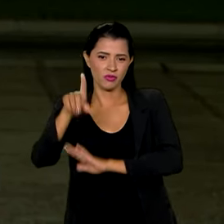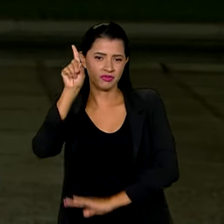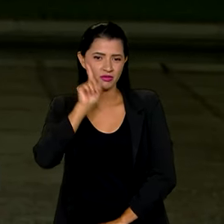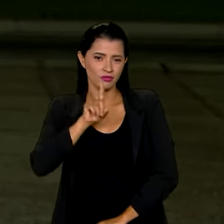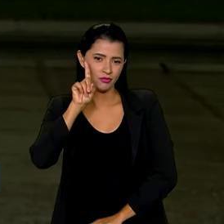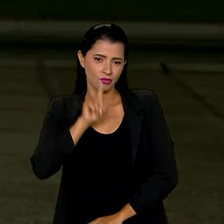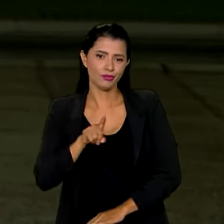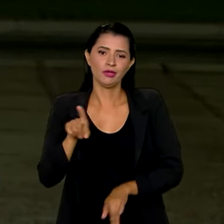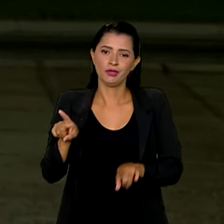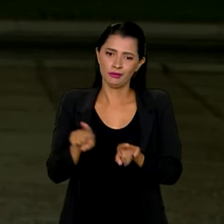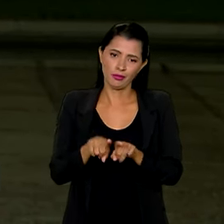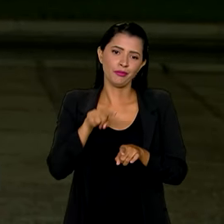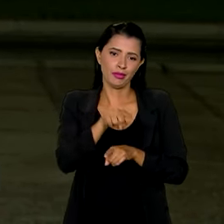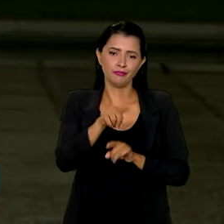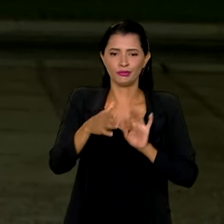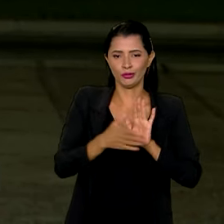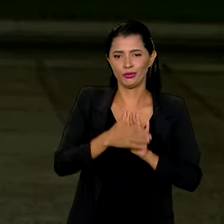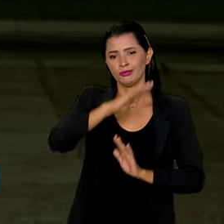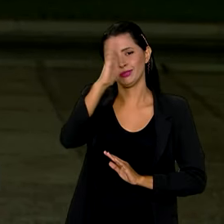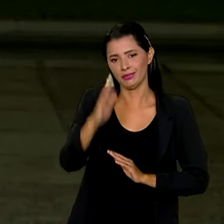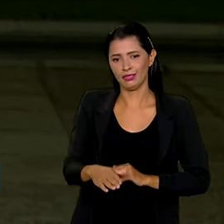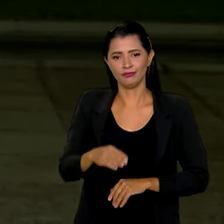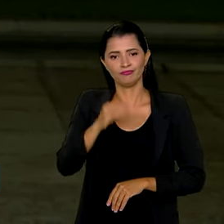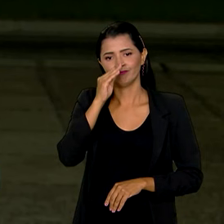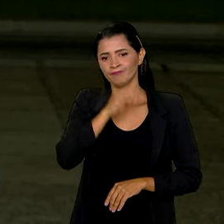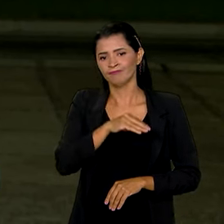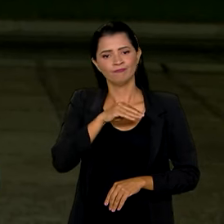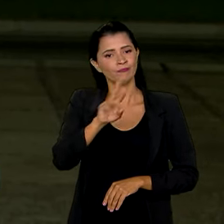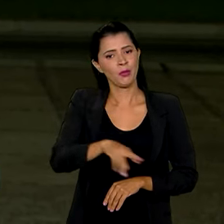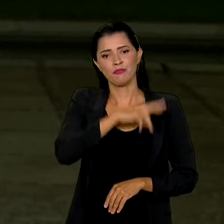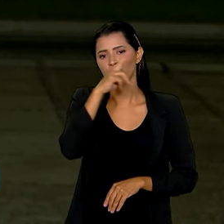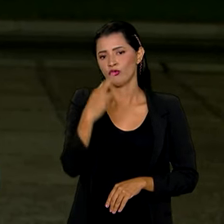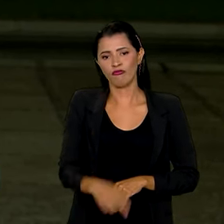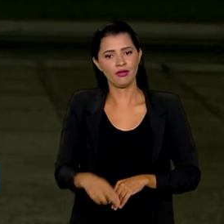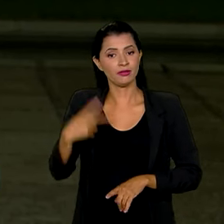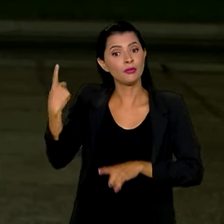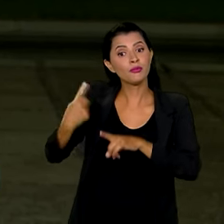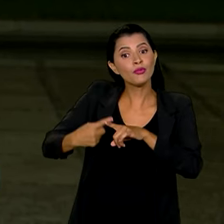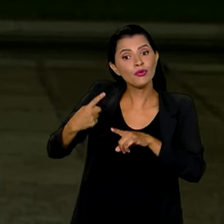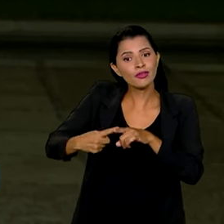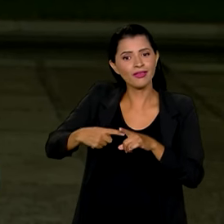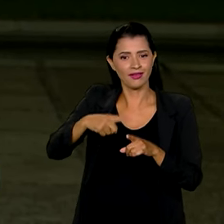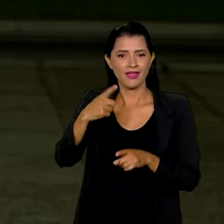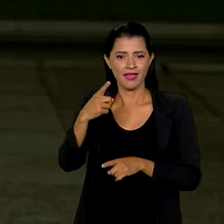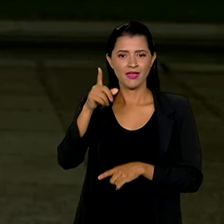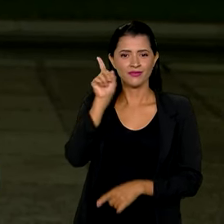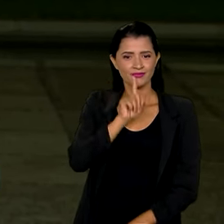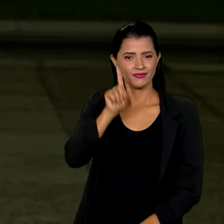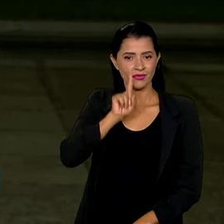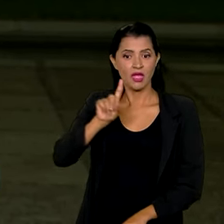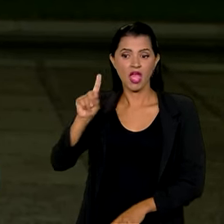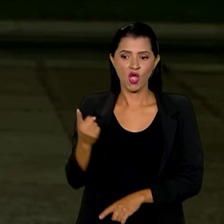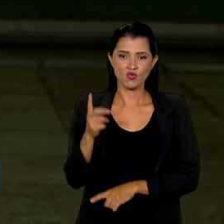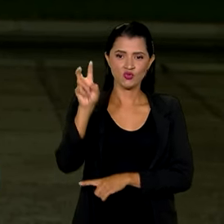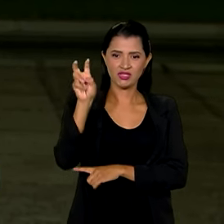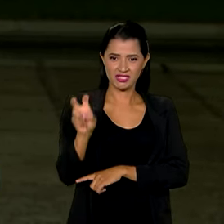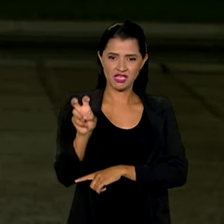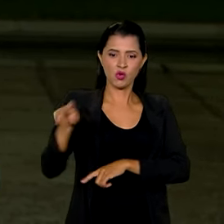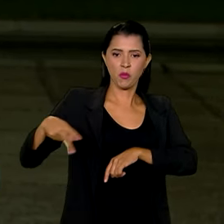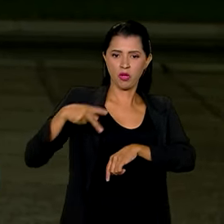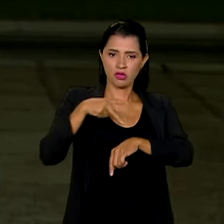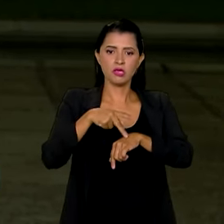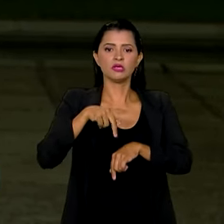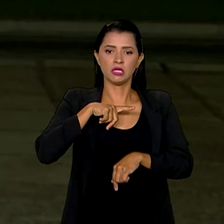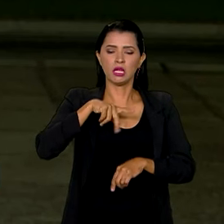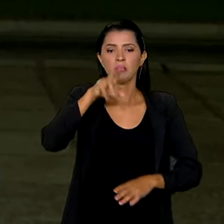Ainda assim, a proposta brasileira foi rejeitada. Isso porque os Estados Unidos são um dos cinco países que possuem cadeira